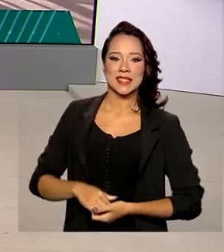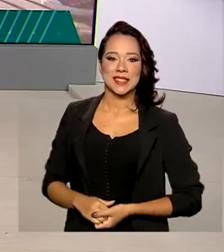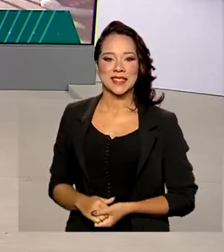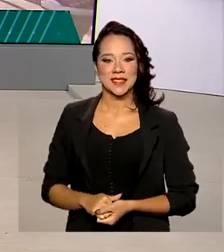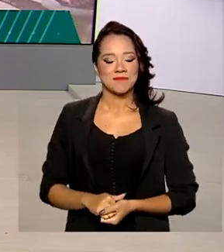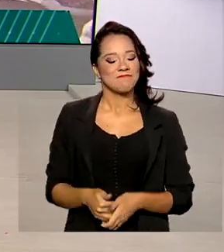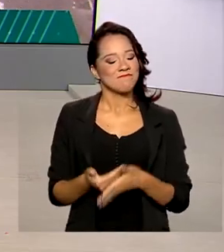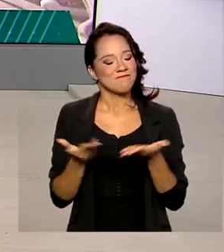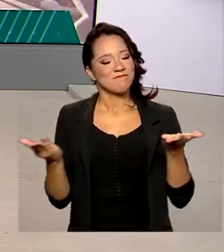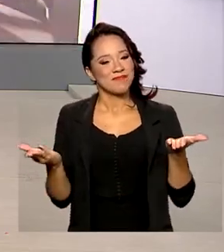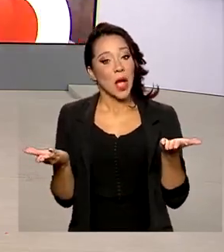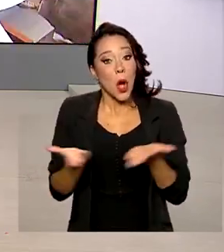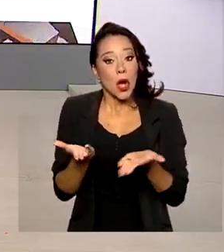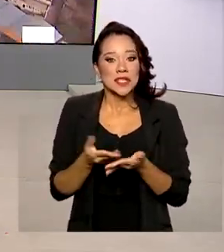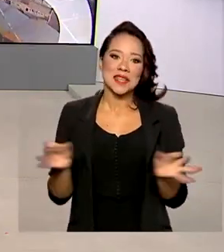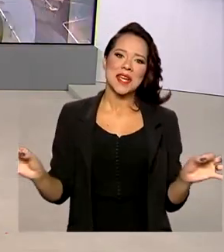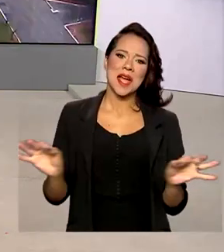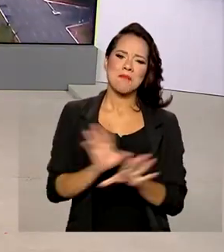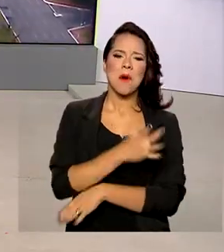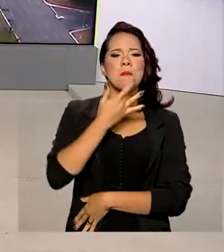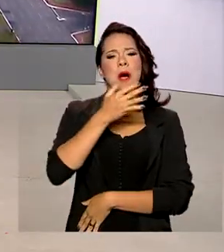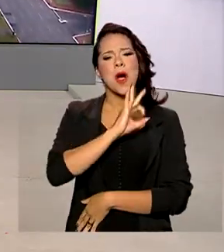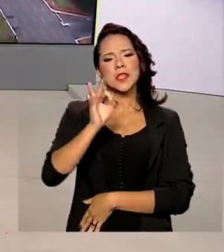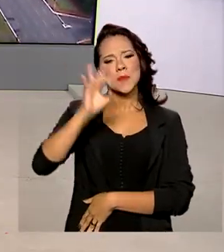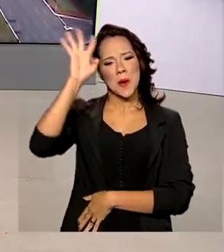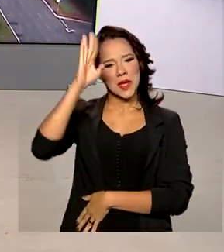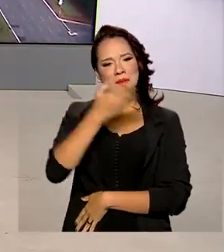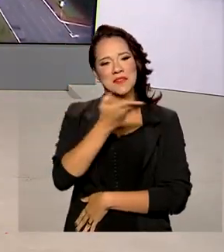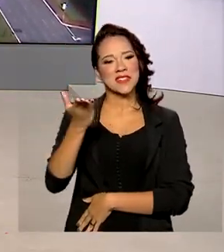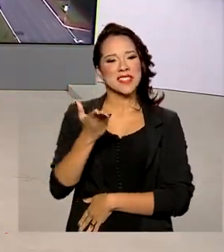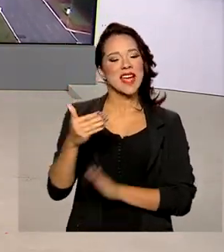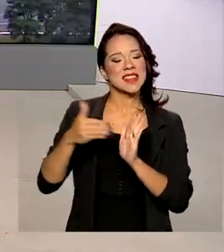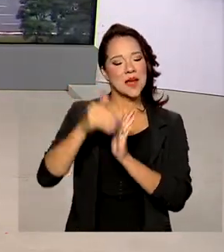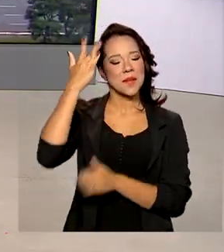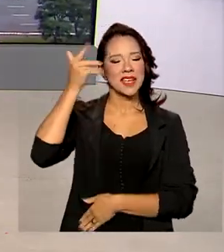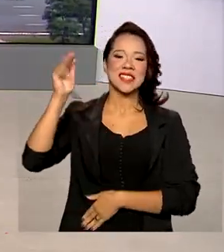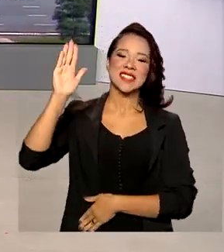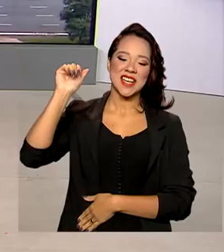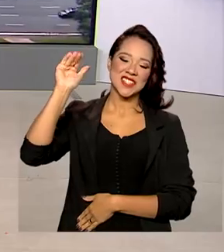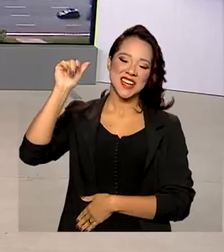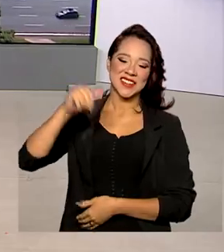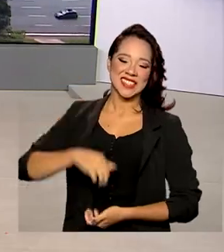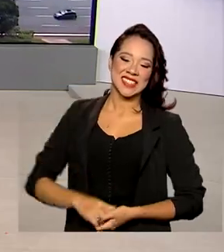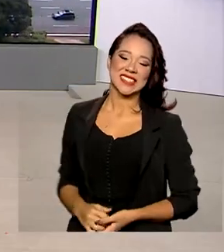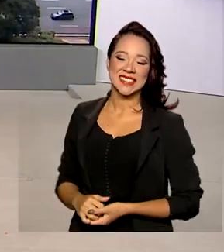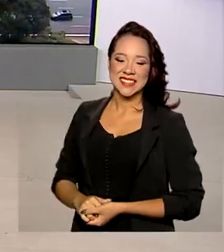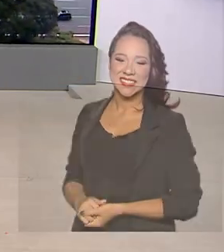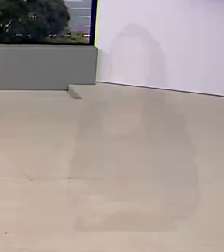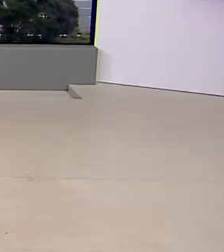É isso, o Brasil em Dia fica por aqui, uma ótima quarta-feira para você e até amanhã. Tchau, tchau!